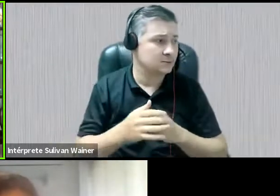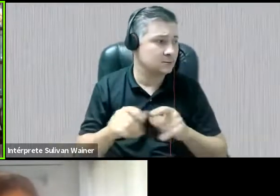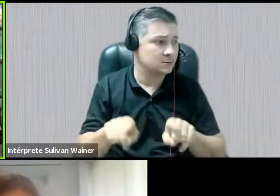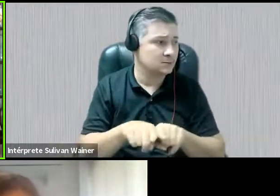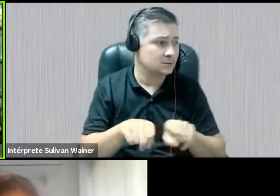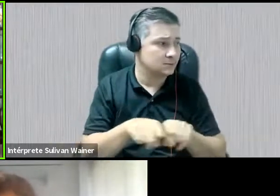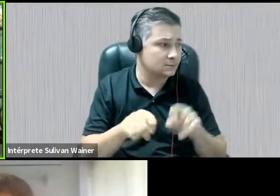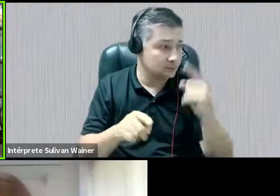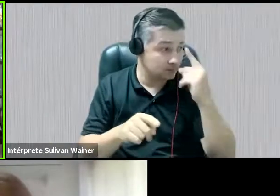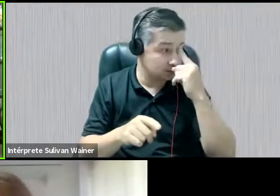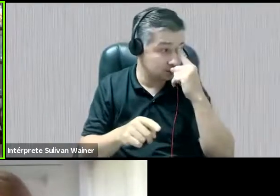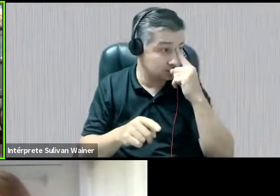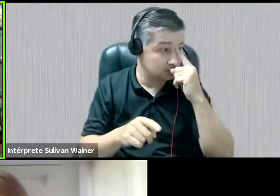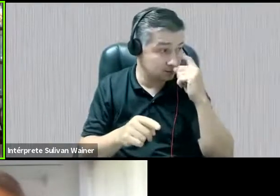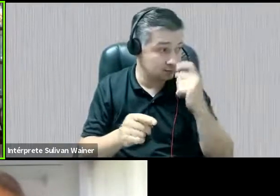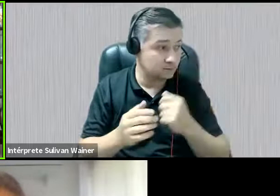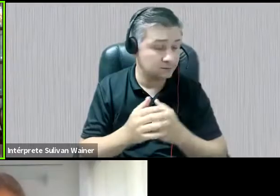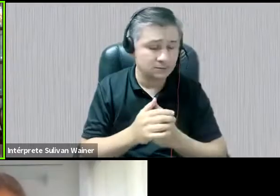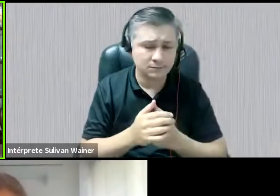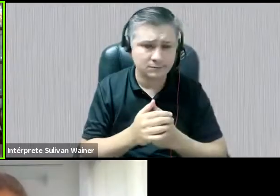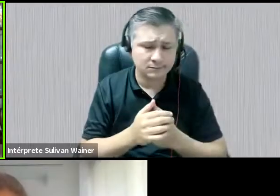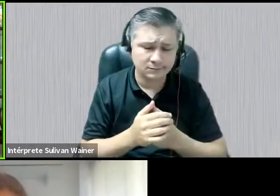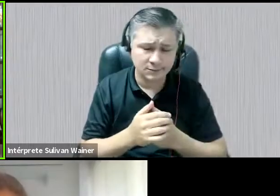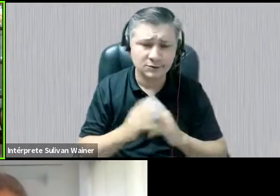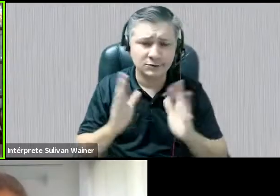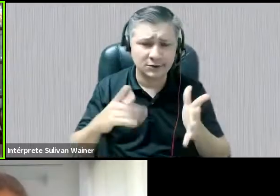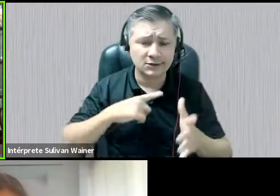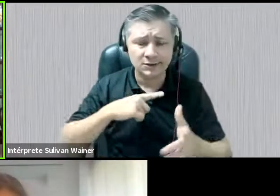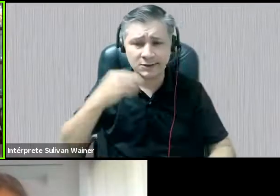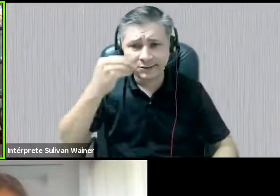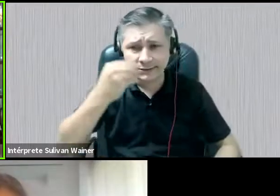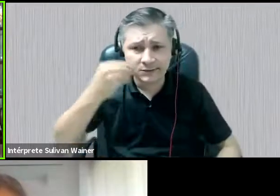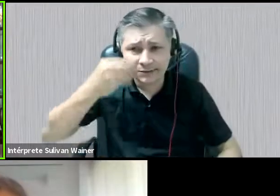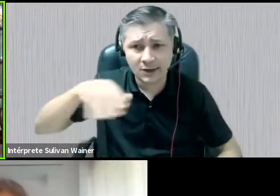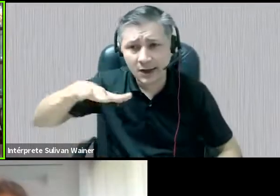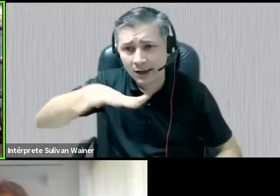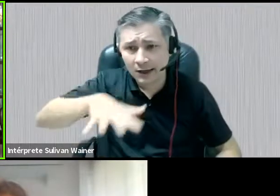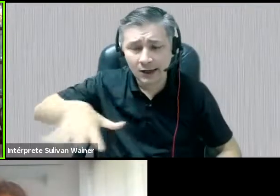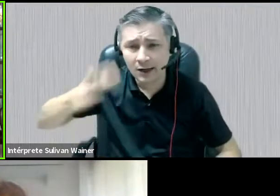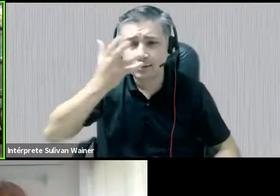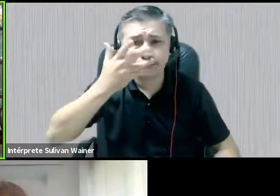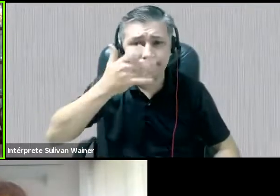Ela tem uma larga experiência na área da infância.